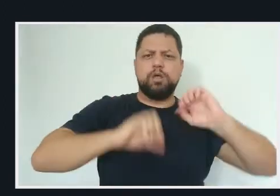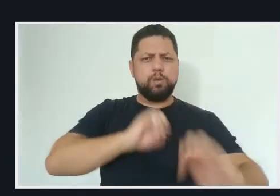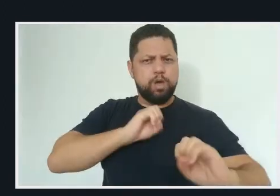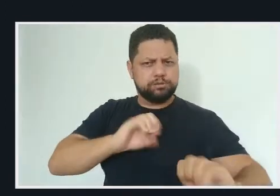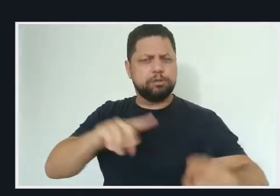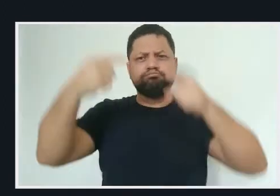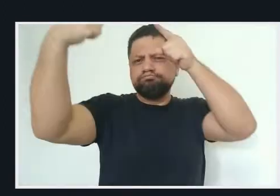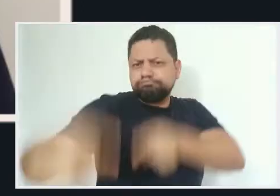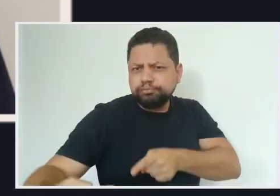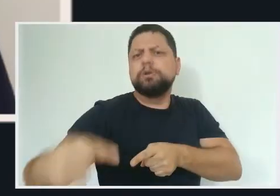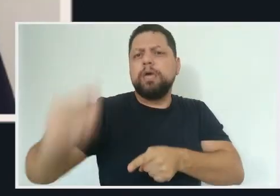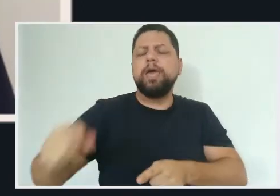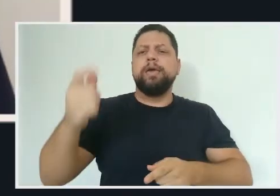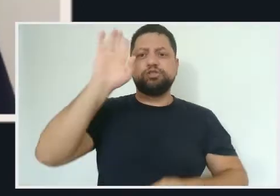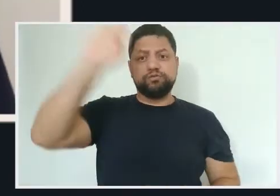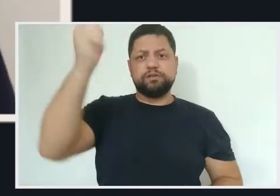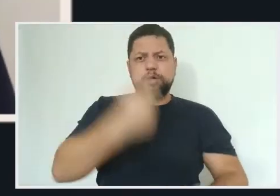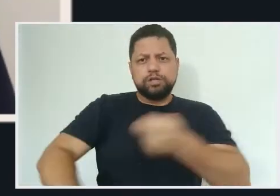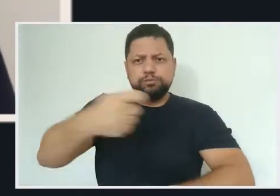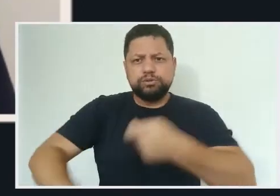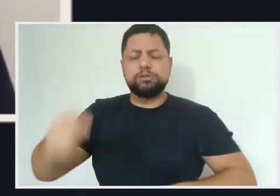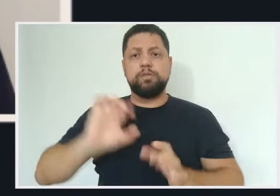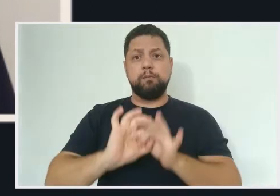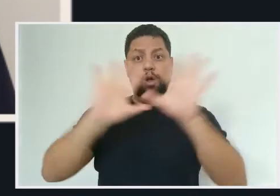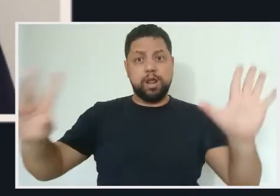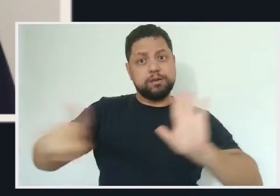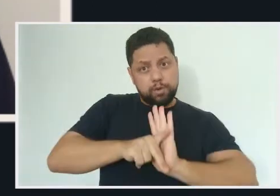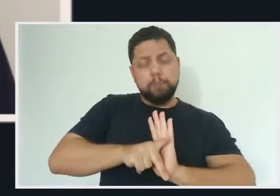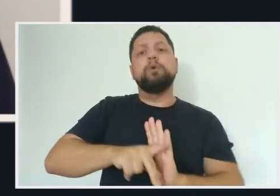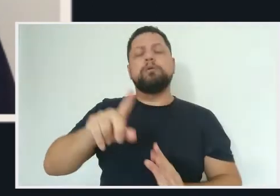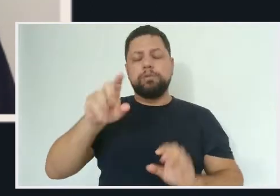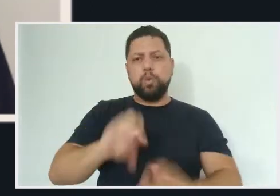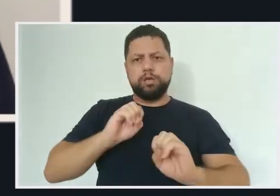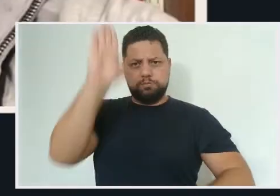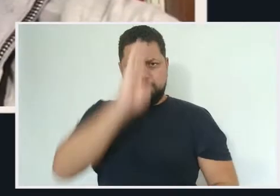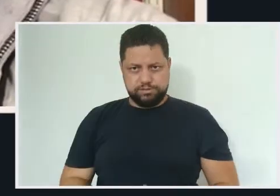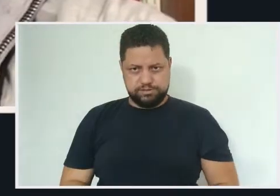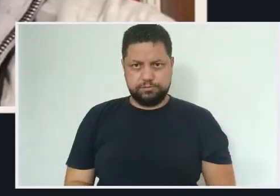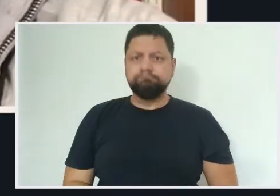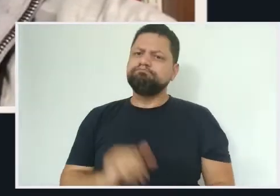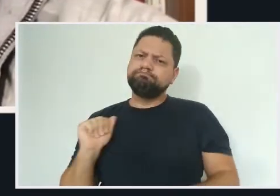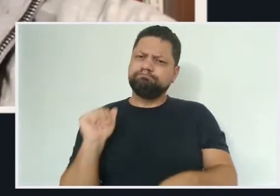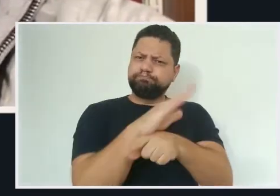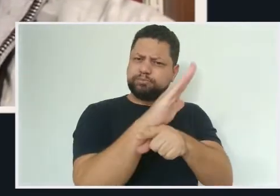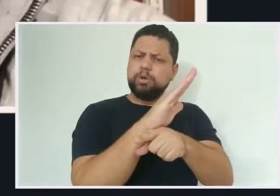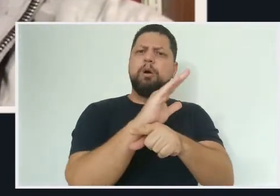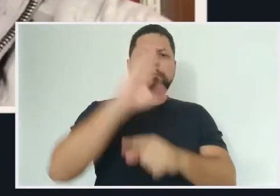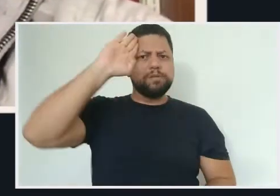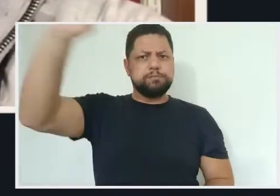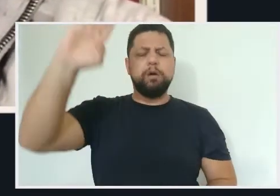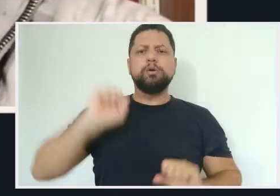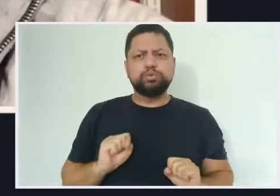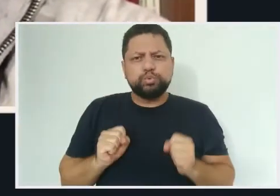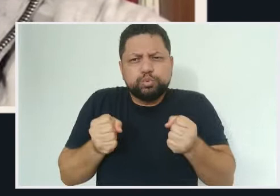inconstitucionais porque violam a valorização dos profissionais da educação. Porque afrontam o princípio da